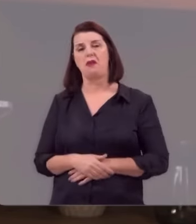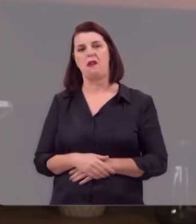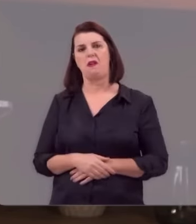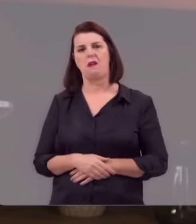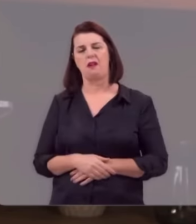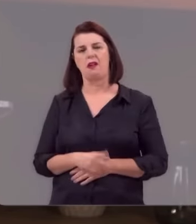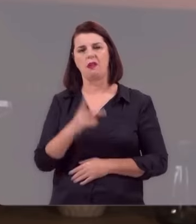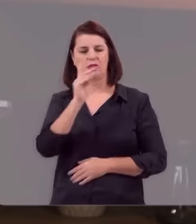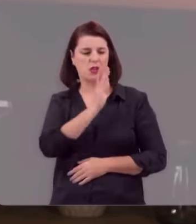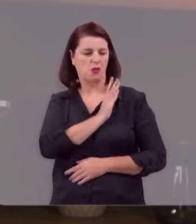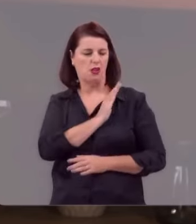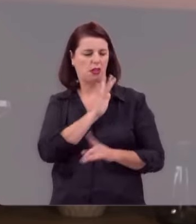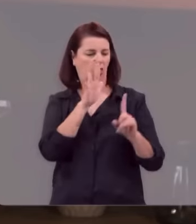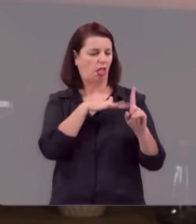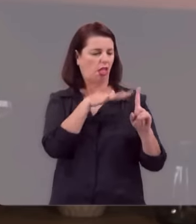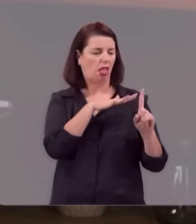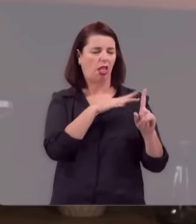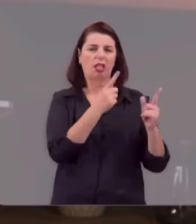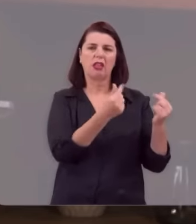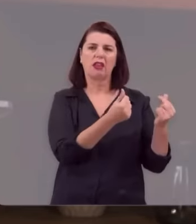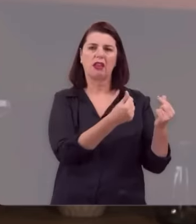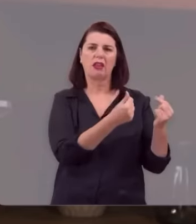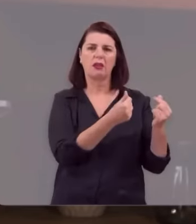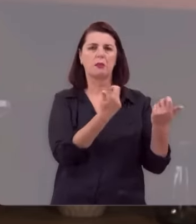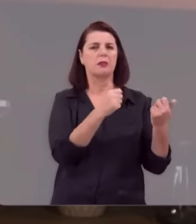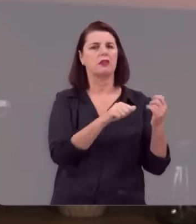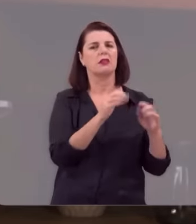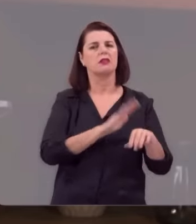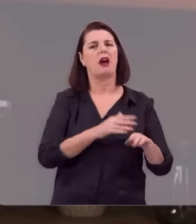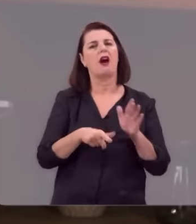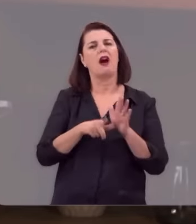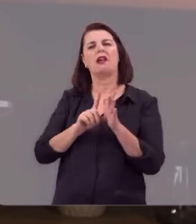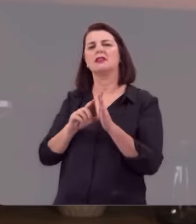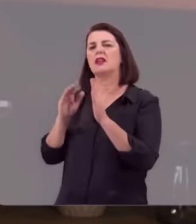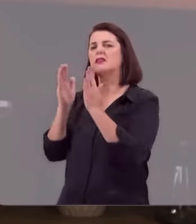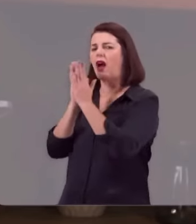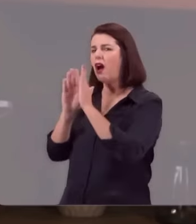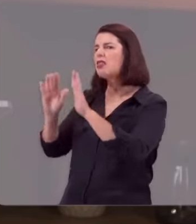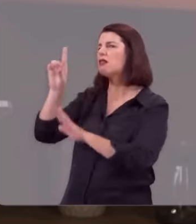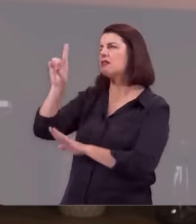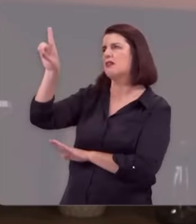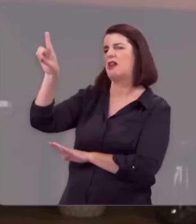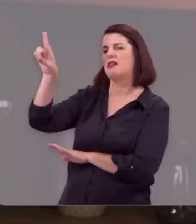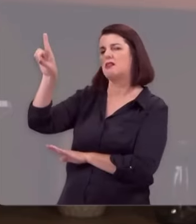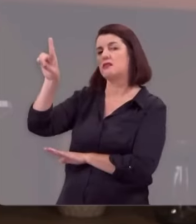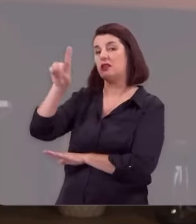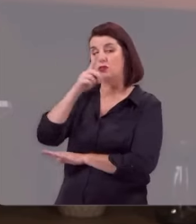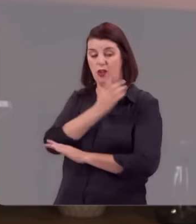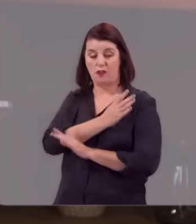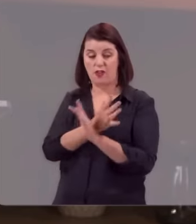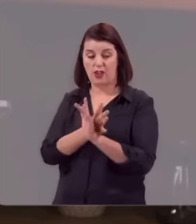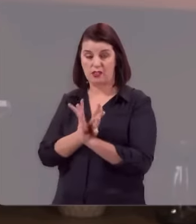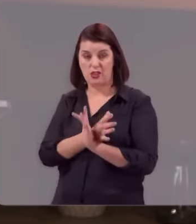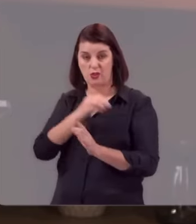Não põe o seu coração na riqueza, põe o seu coração em Deus, porque esse vazio que tem dentro de você não é o